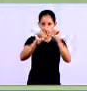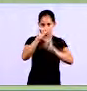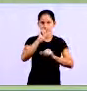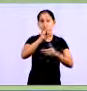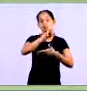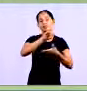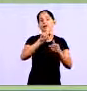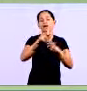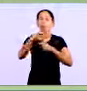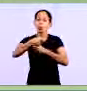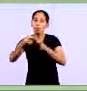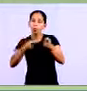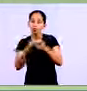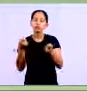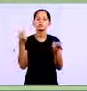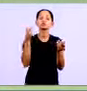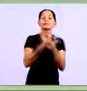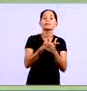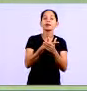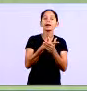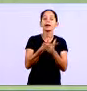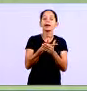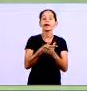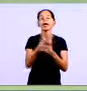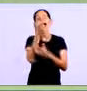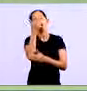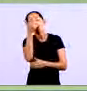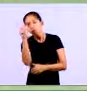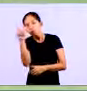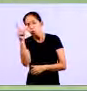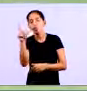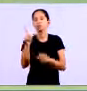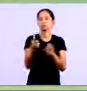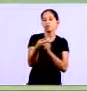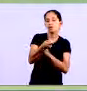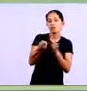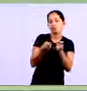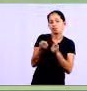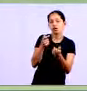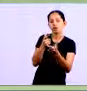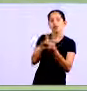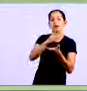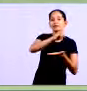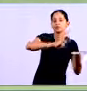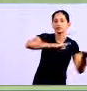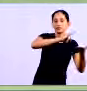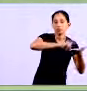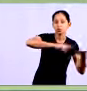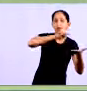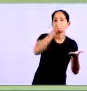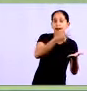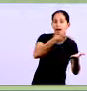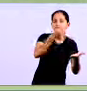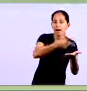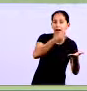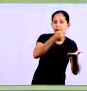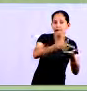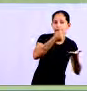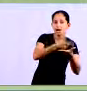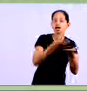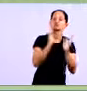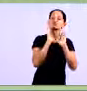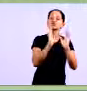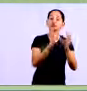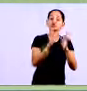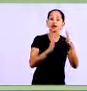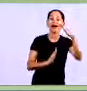contas a pagar é aquele controle que a gente vai, as contas que a gente controla, das que vamos pagar. Ou seja, eu comprei uma mercadoria, eu